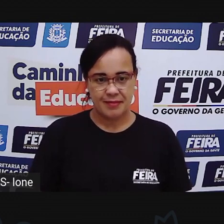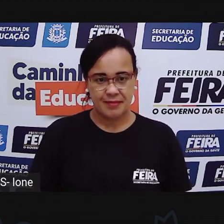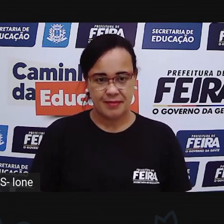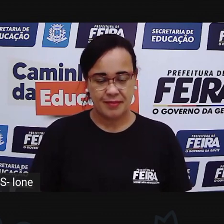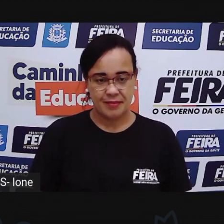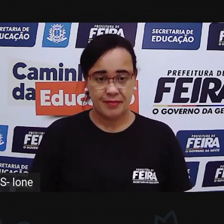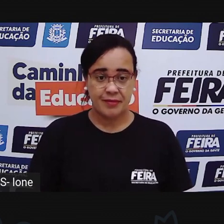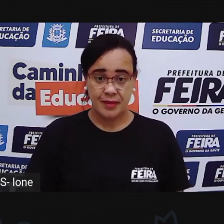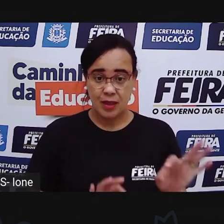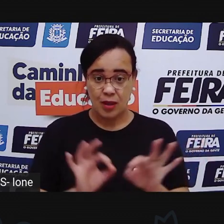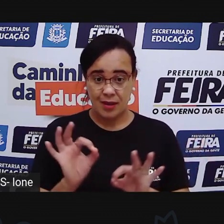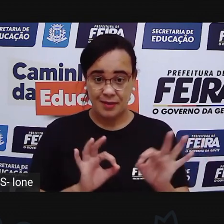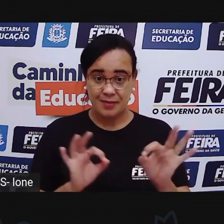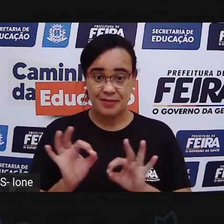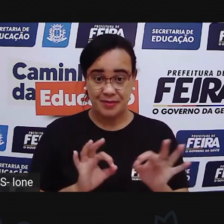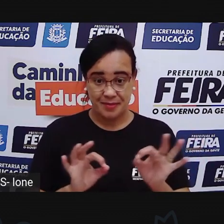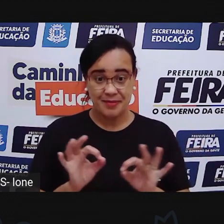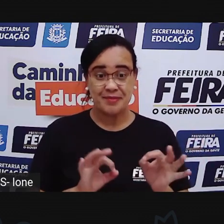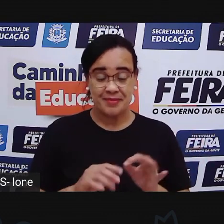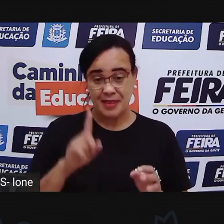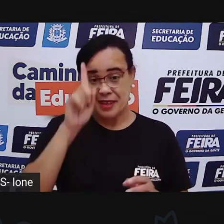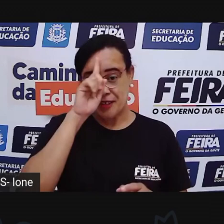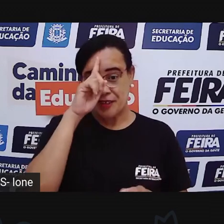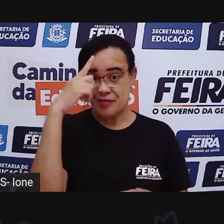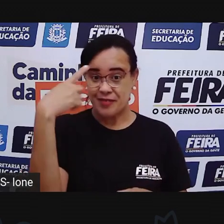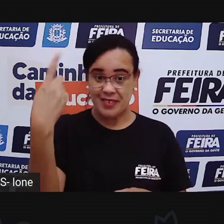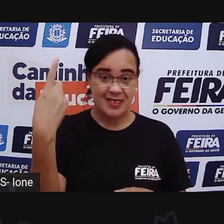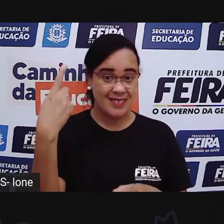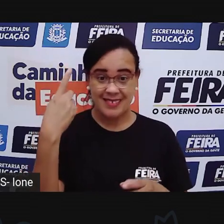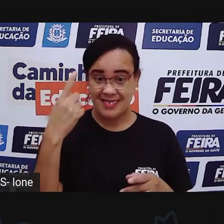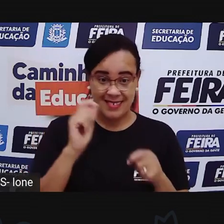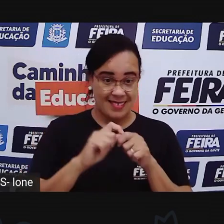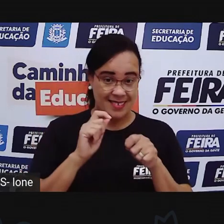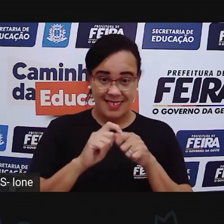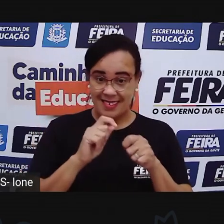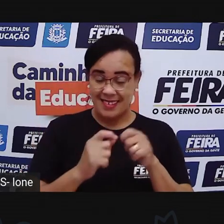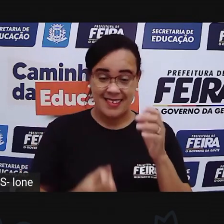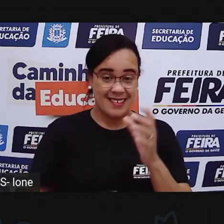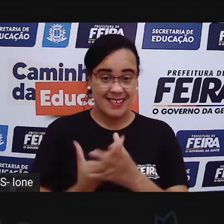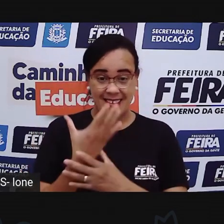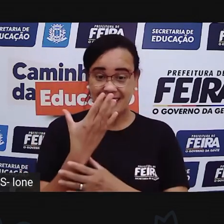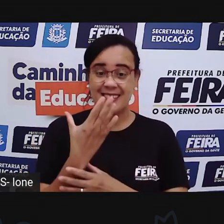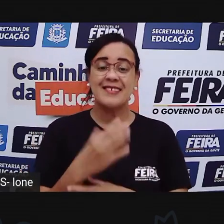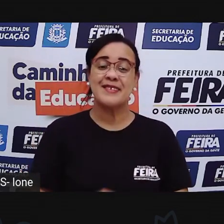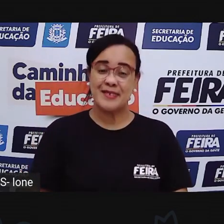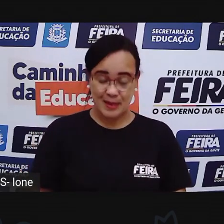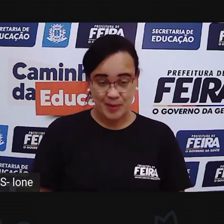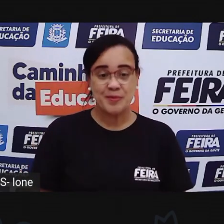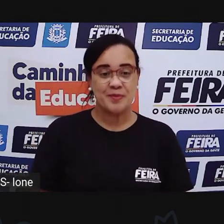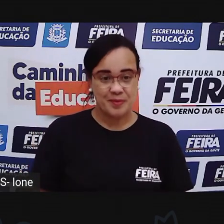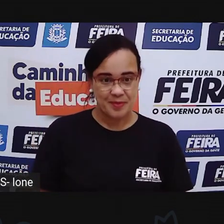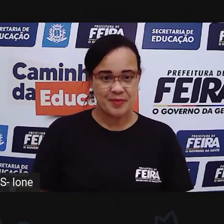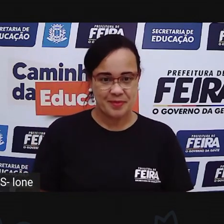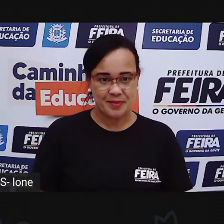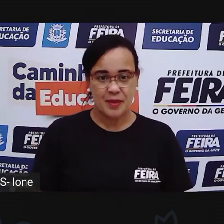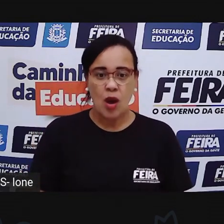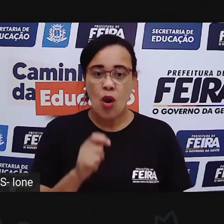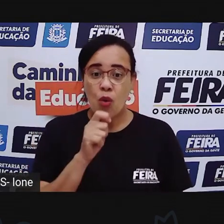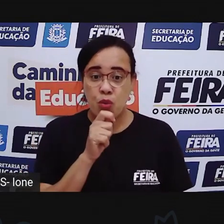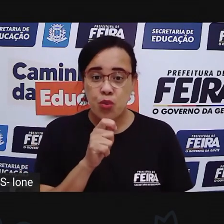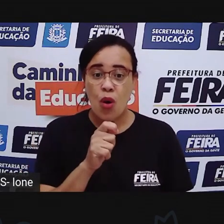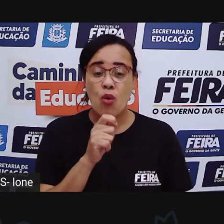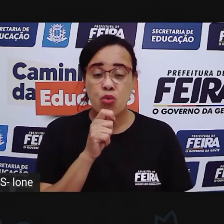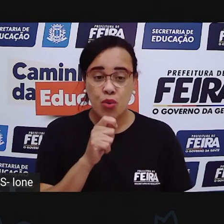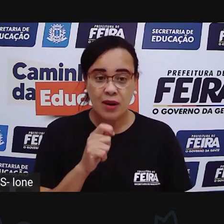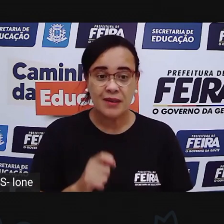Aí vocês usam a criatividade de vocês para deixar o instrumento de fazer bola, né? Fazer igual Marcelo, Marmelo e